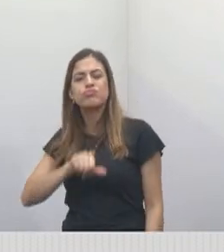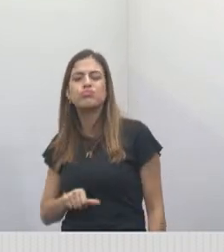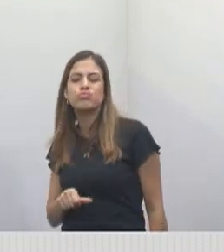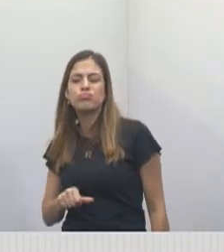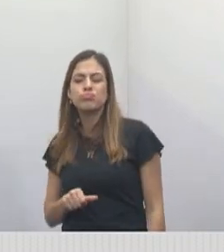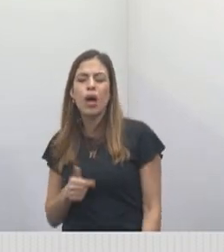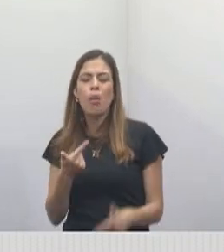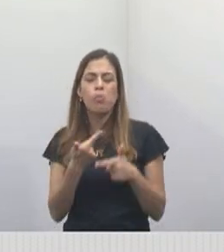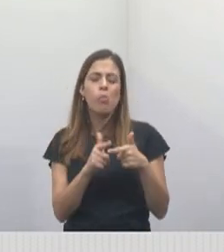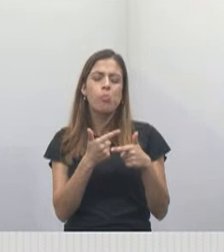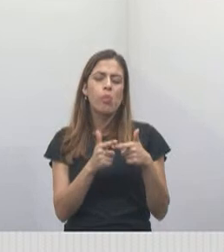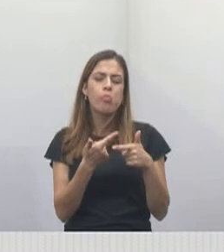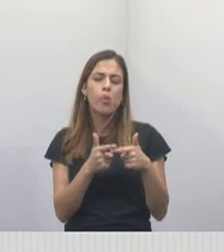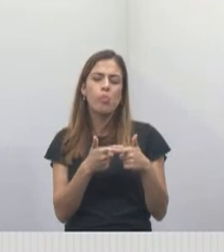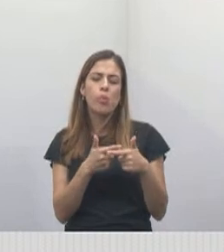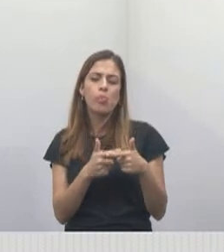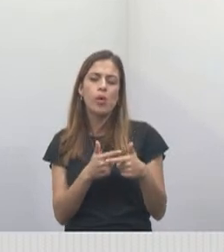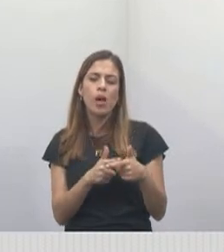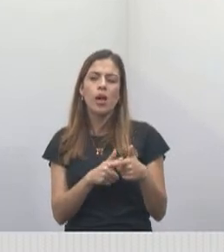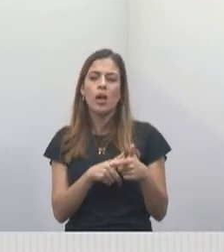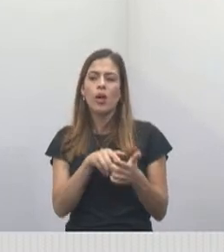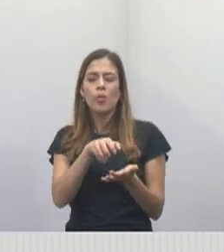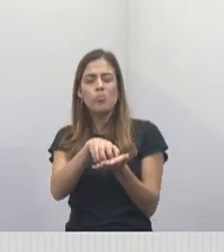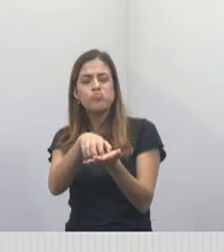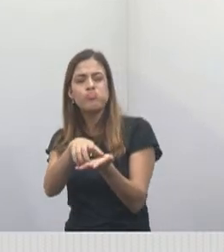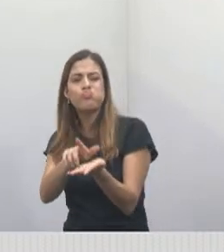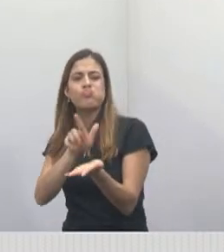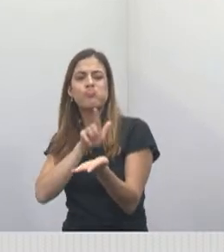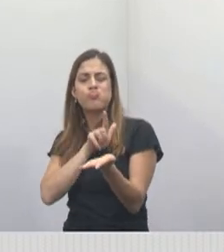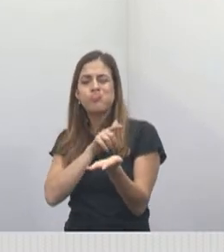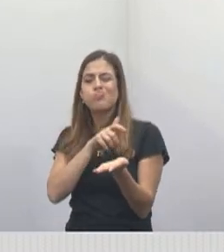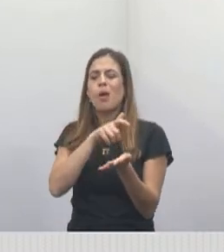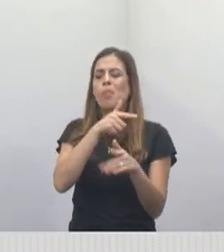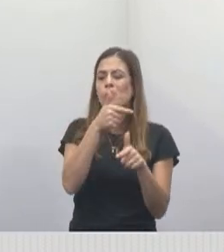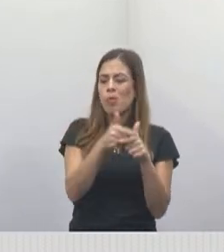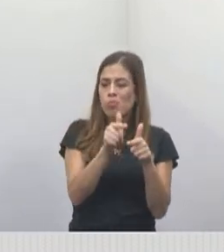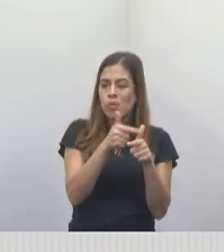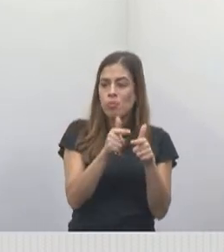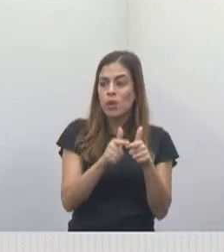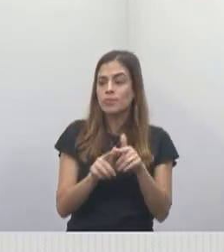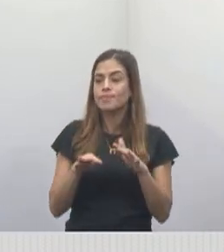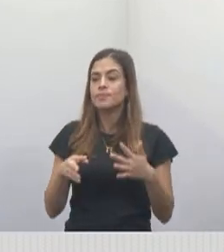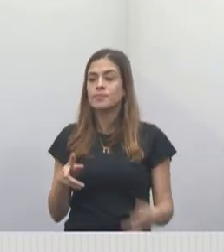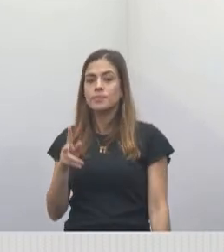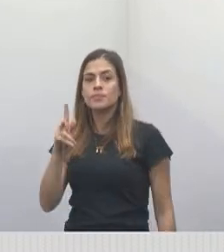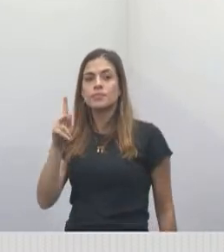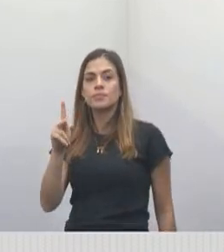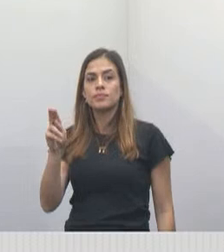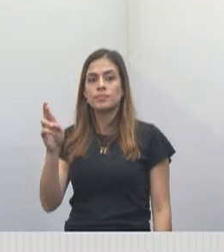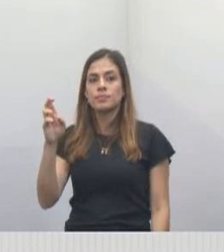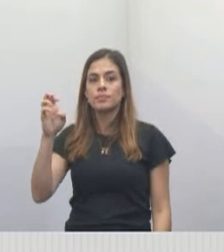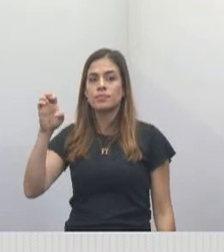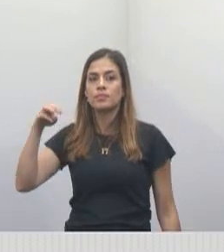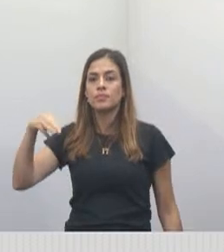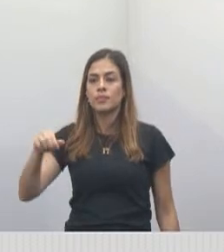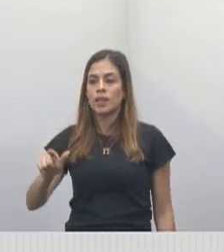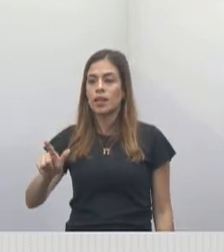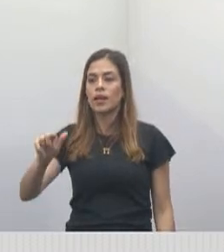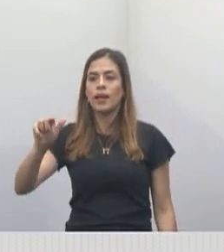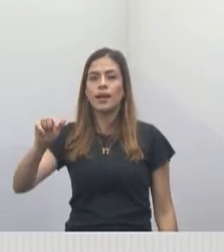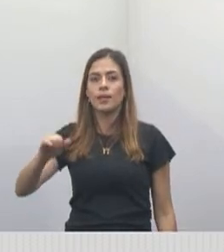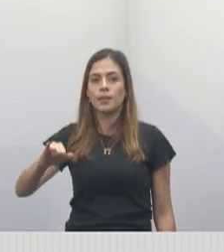com problemas, os carros sempre apresentando problemas. Então, Kêmely, pode ter certeza que nós vamos trabalhar